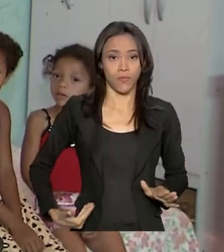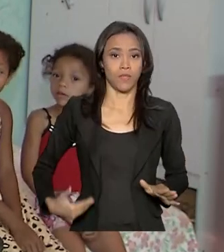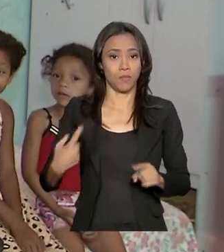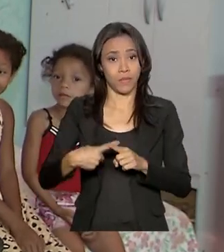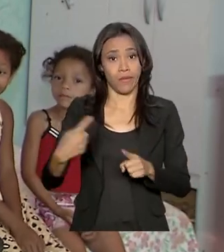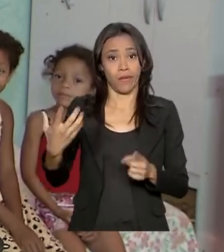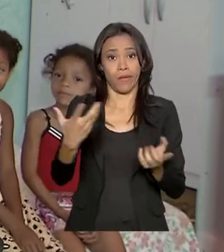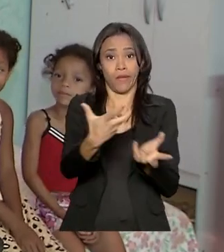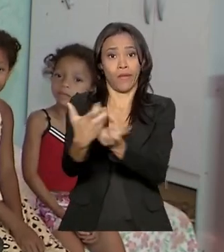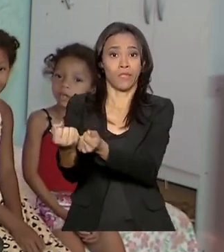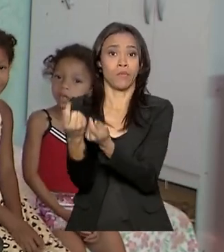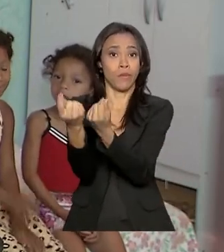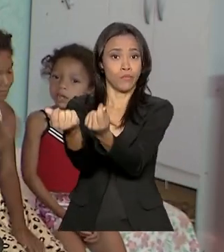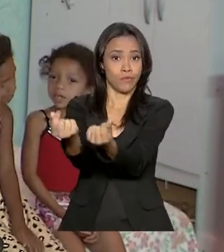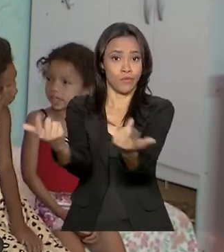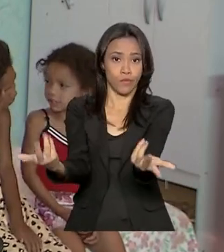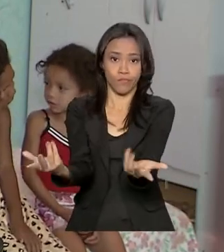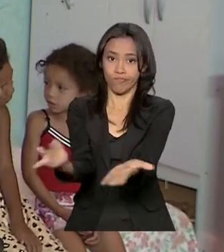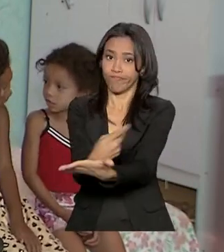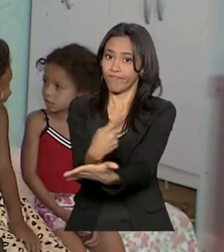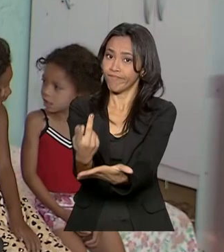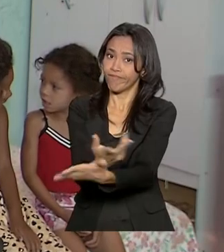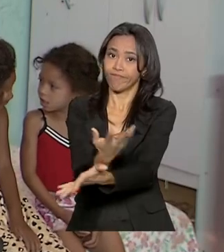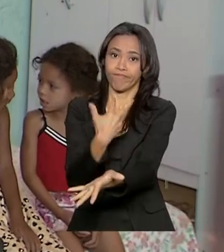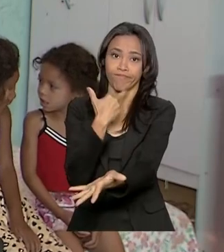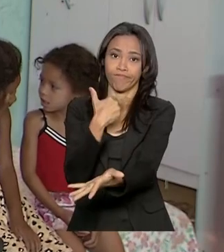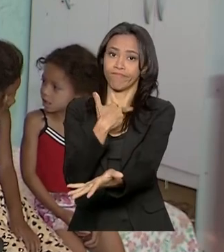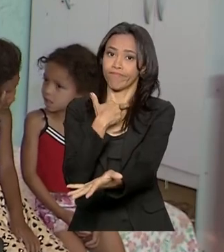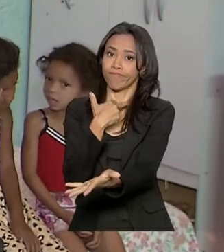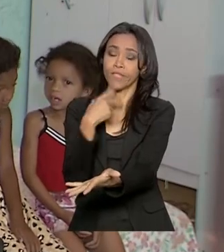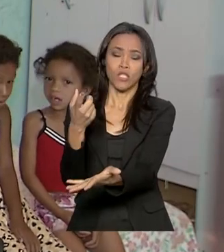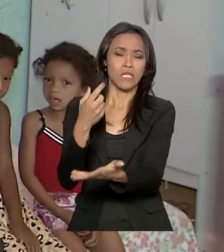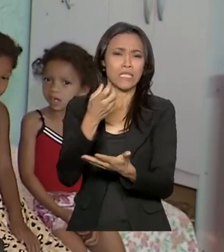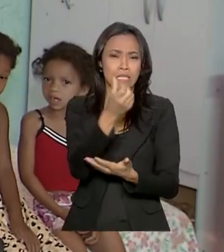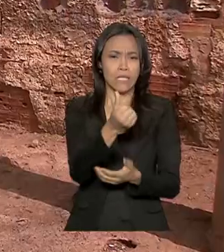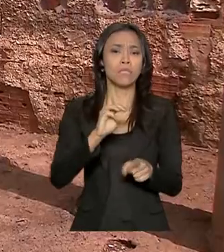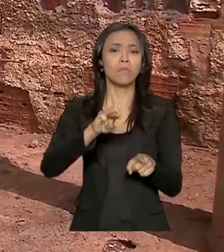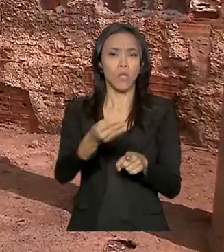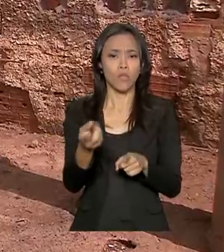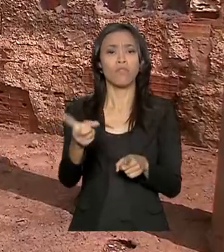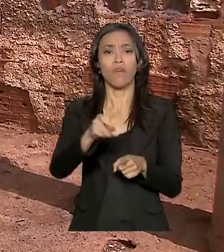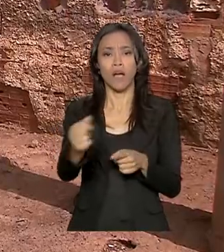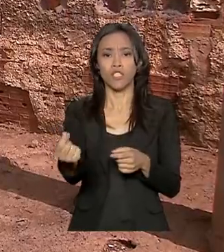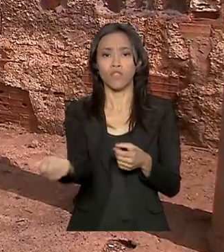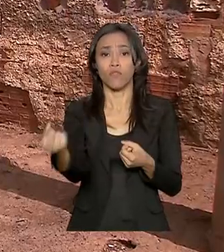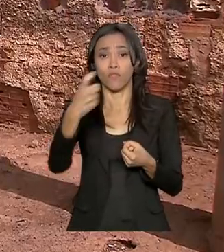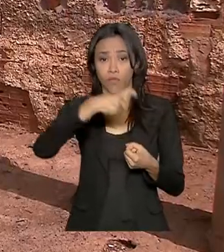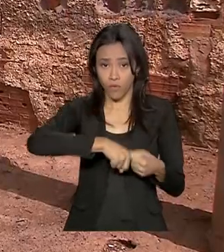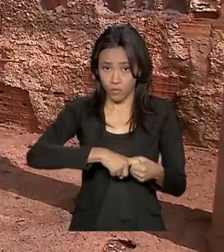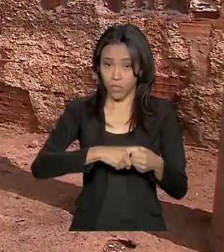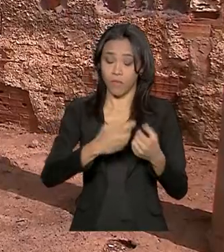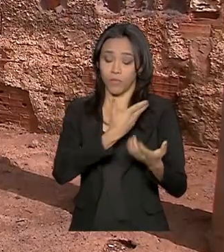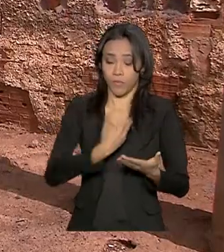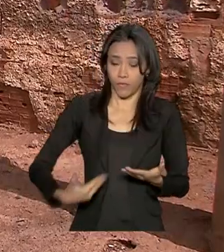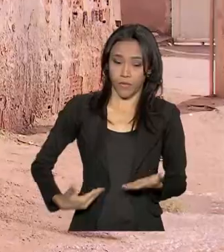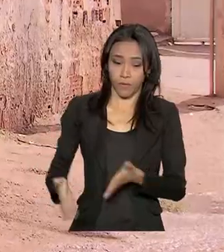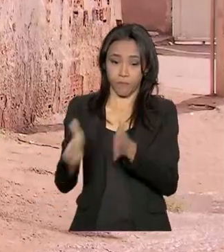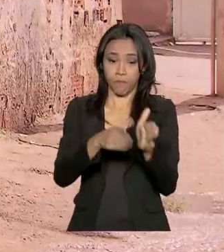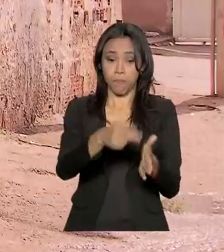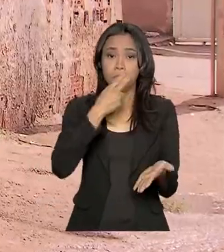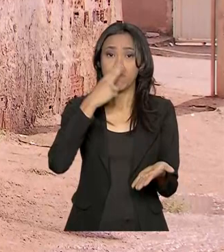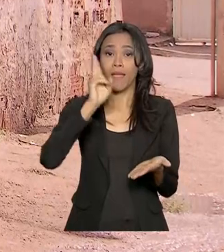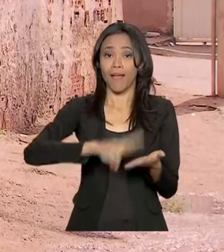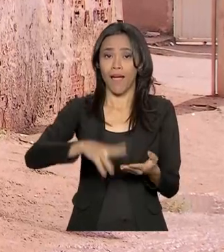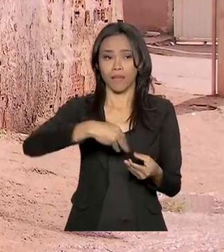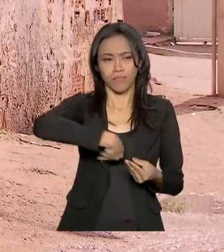Cerca de 6 milhões de reais vão ser reembolsados aos cofres públicos. Cartas com aviso de recebimento estão